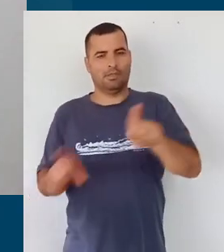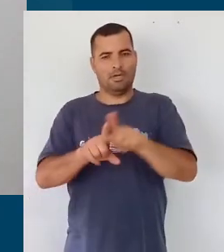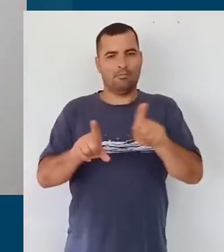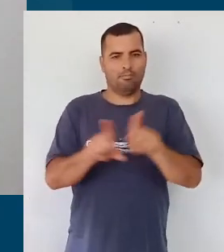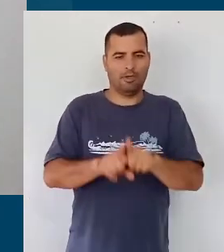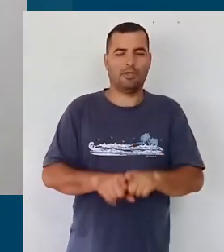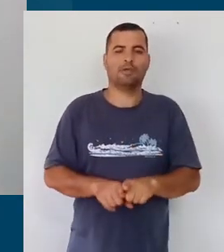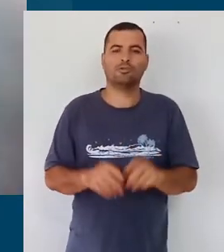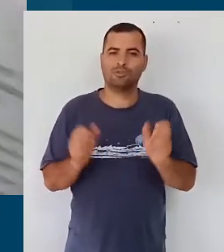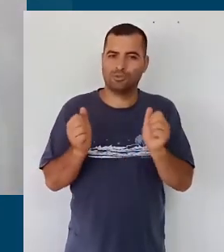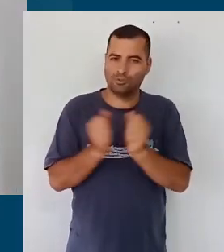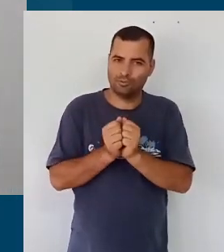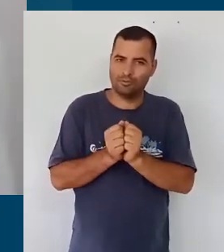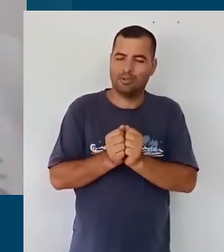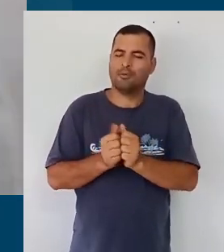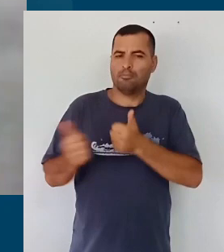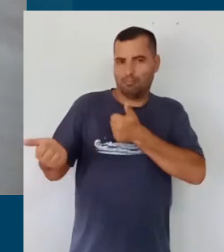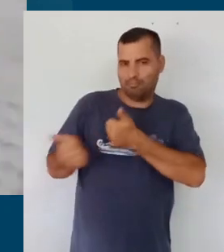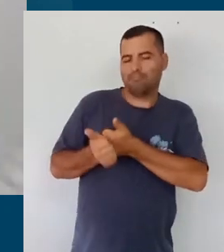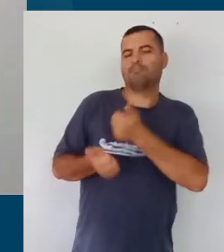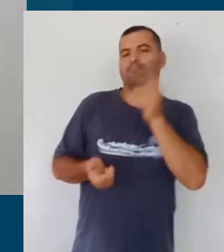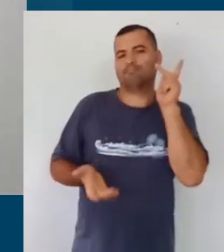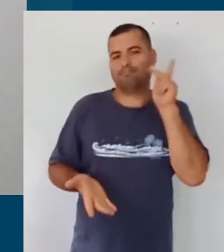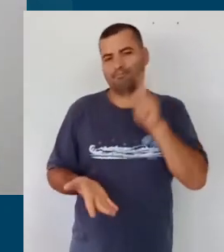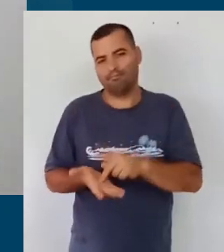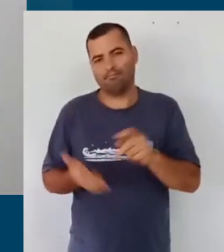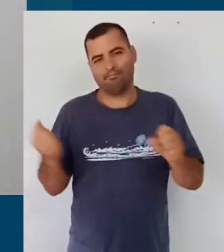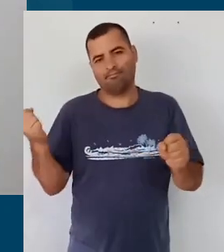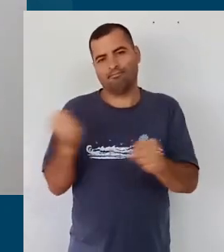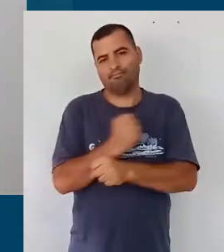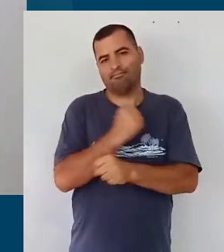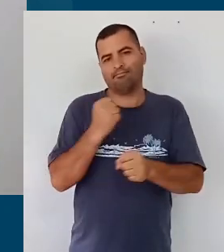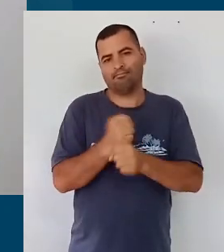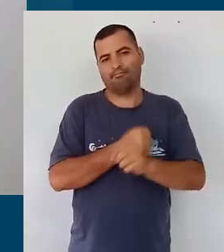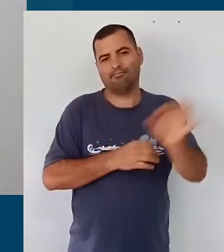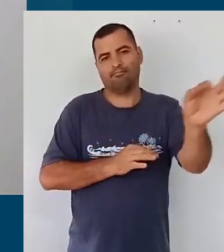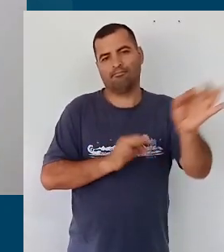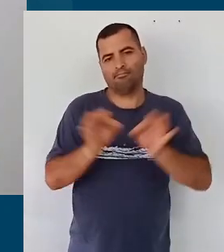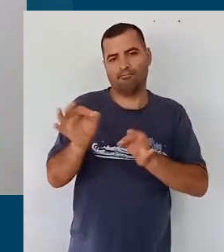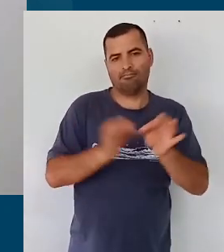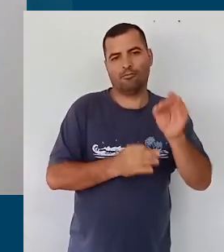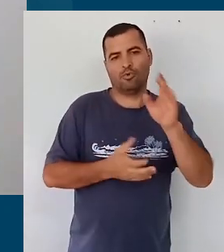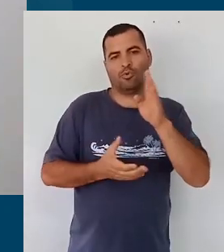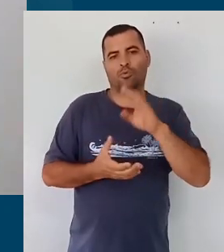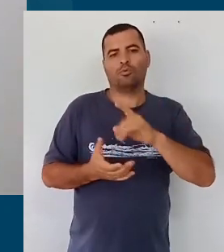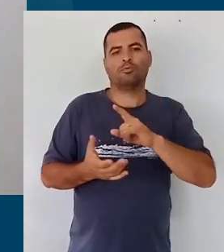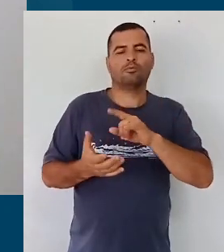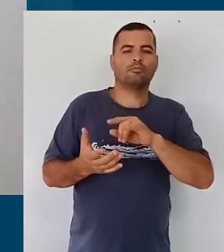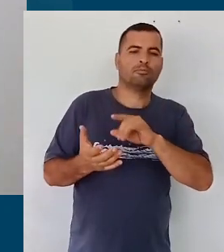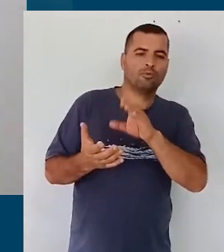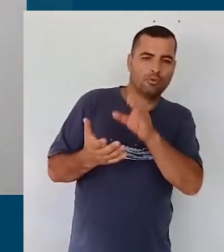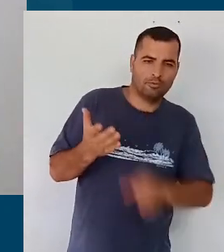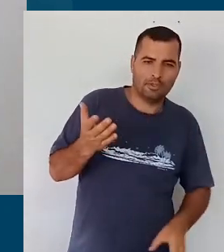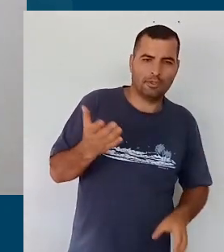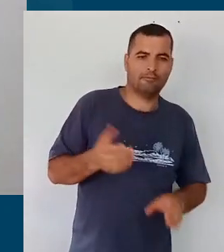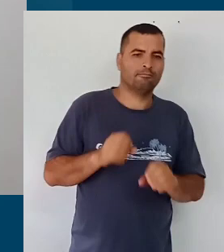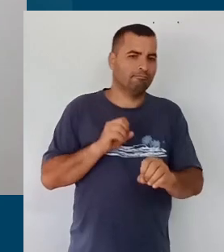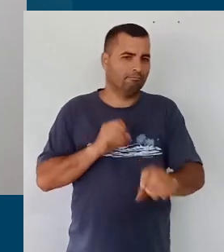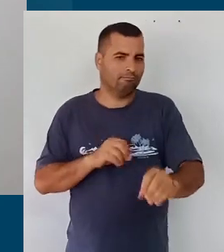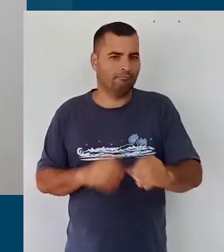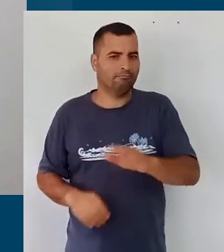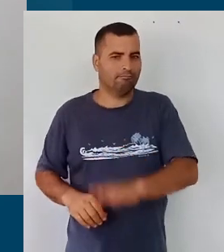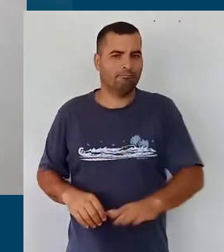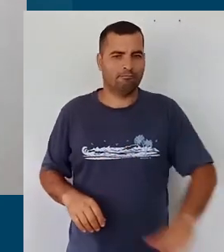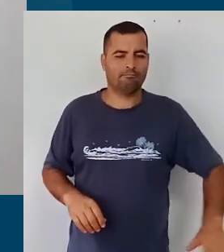também participou comigo muito de perto, né, na construção dessa proposta curricular para a educação infantil, e agradecer à